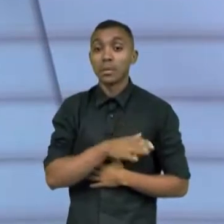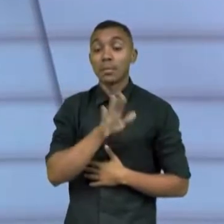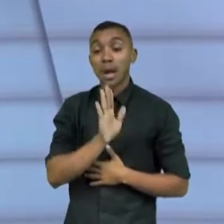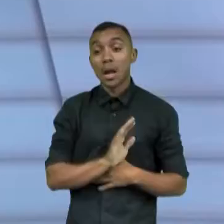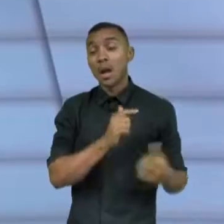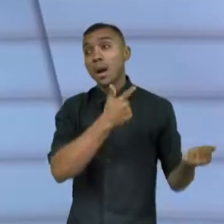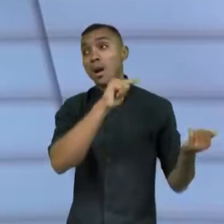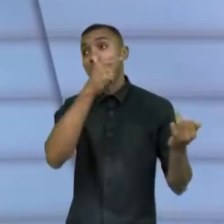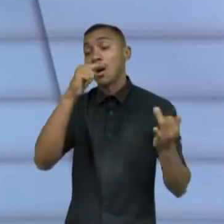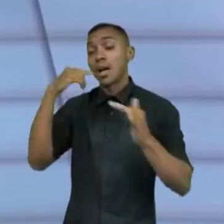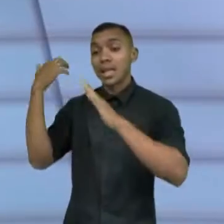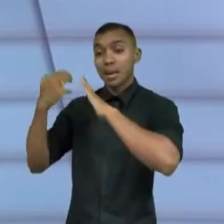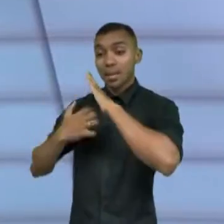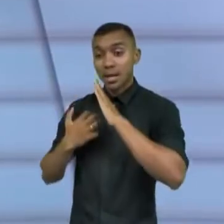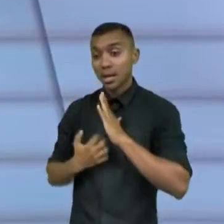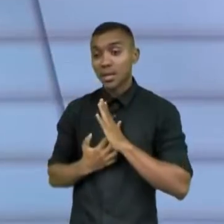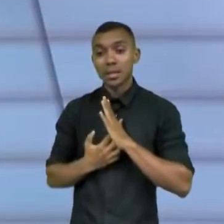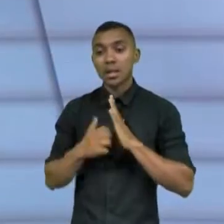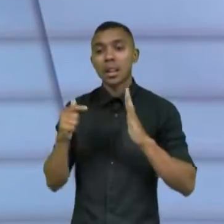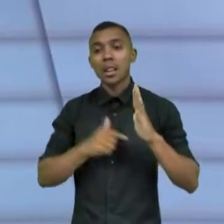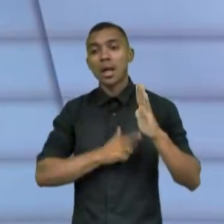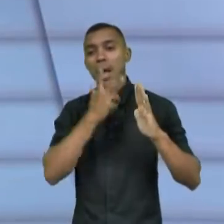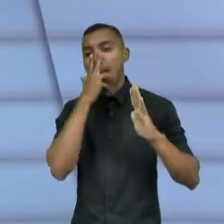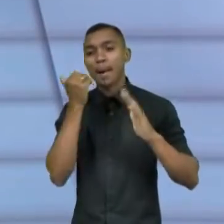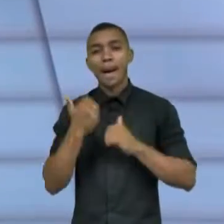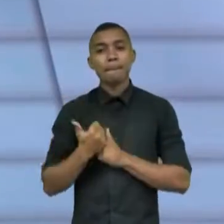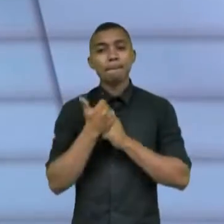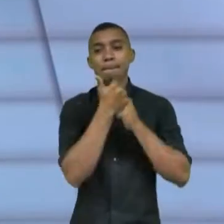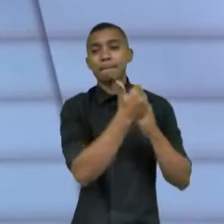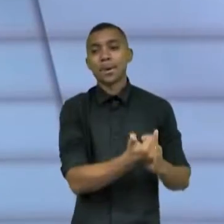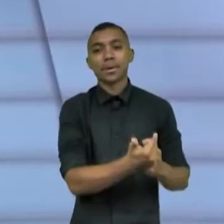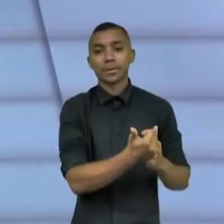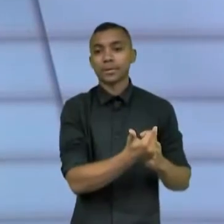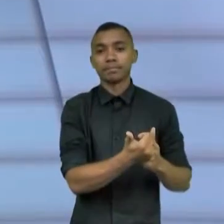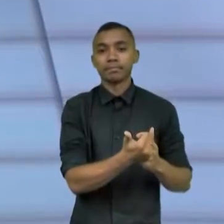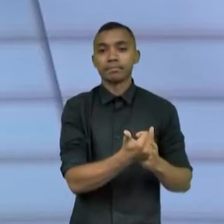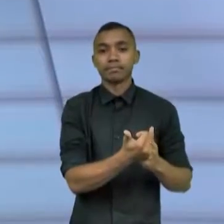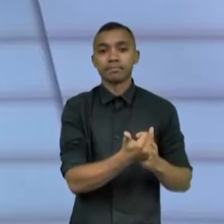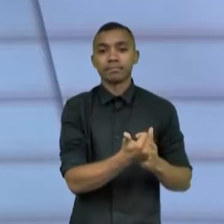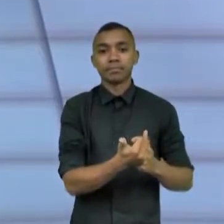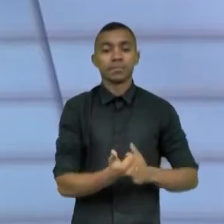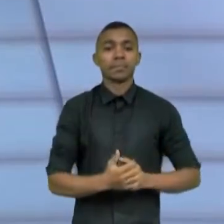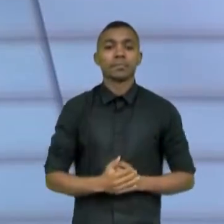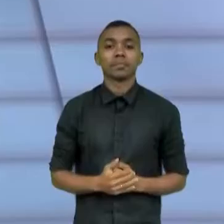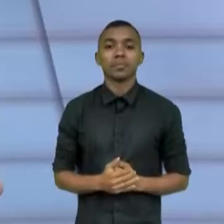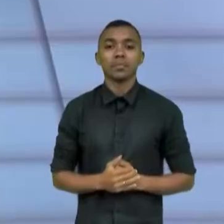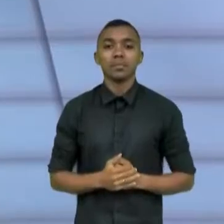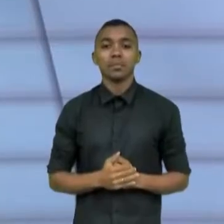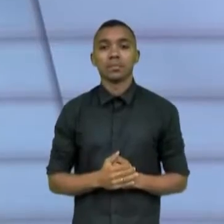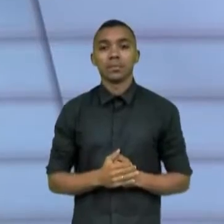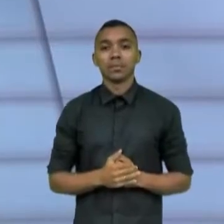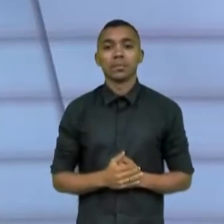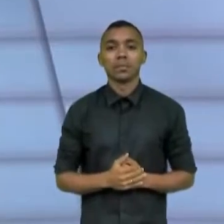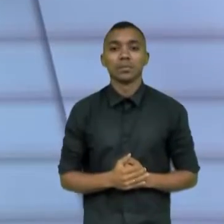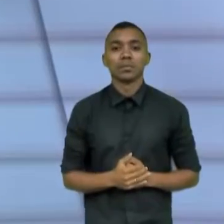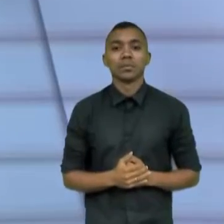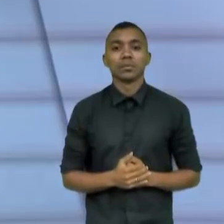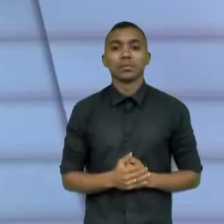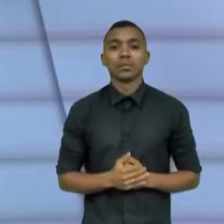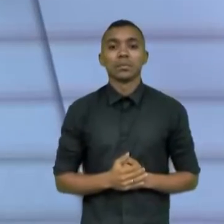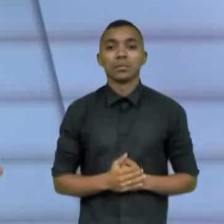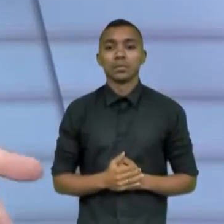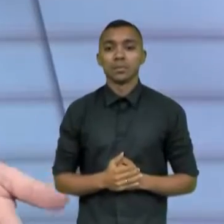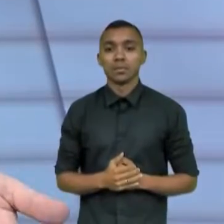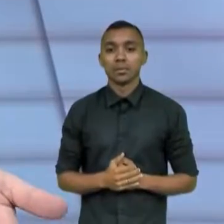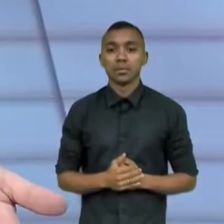empresas e organizações têm isso como um braço, né, como uma das suas ações de financiamento. Além de nós entrarmos como